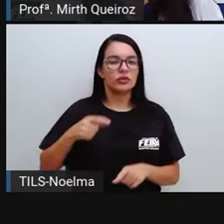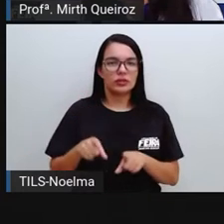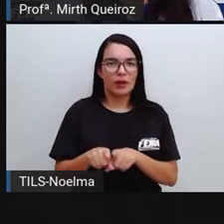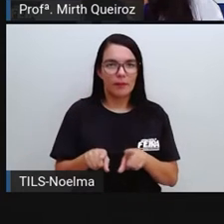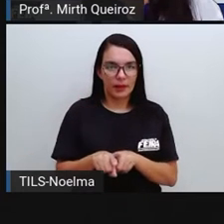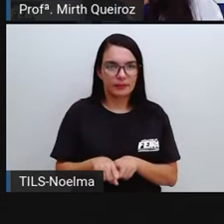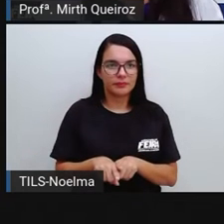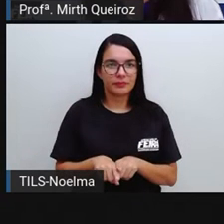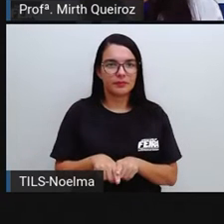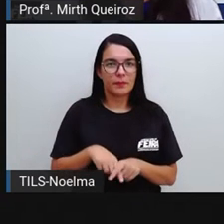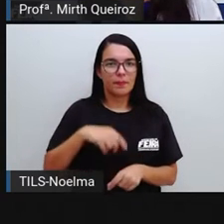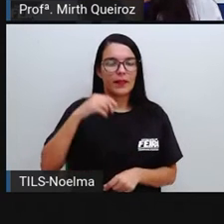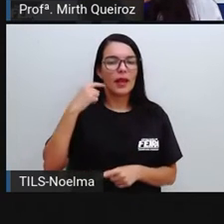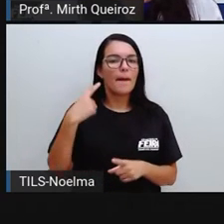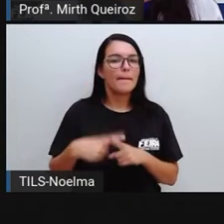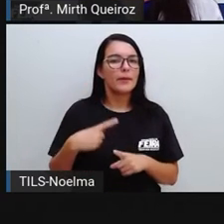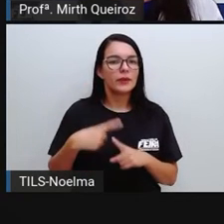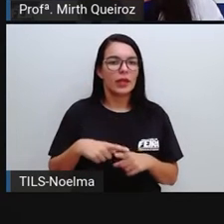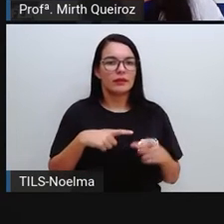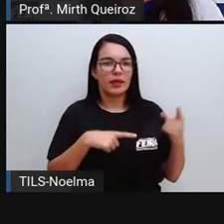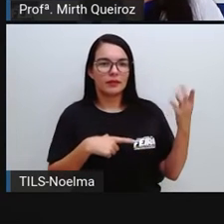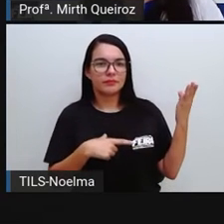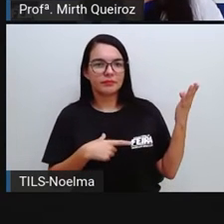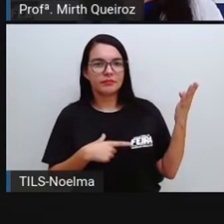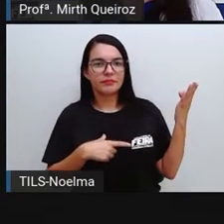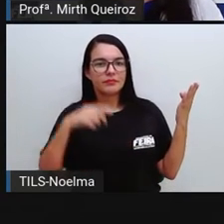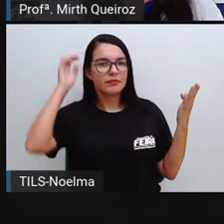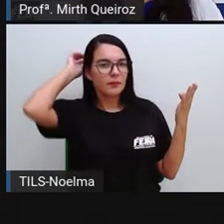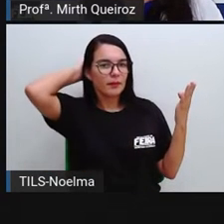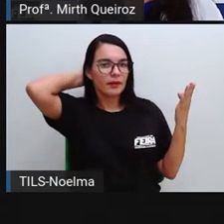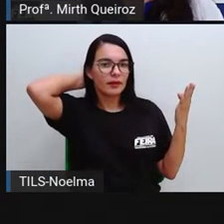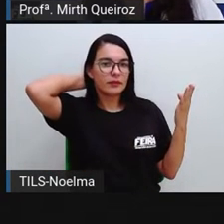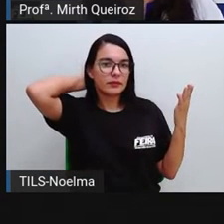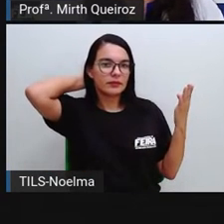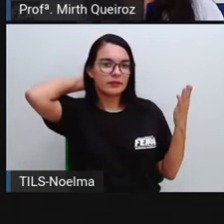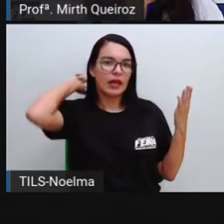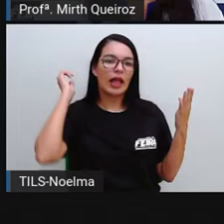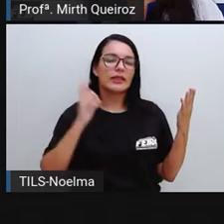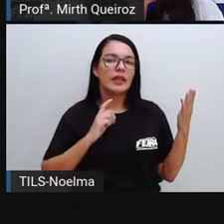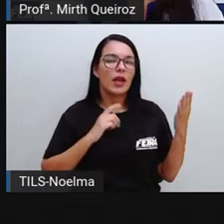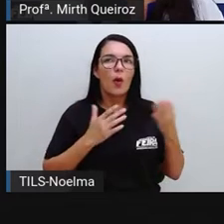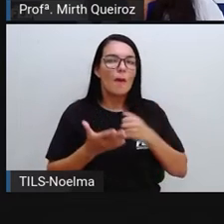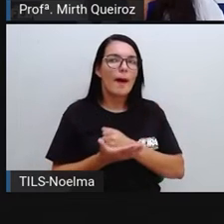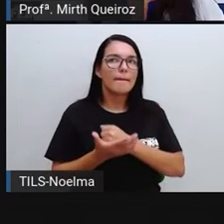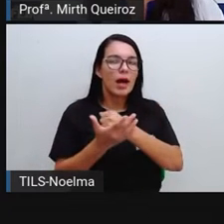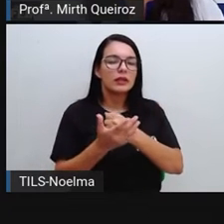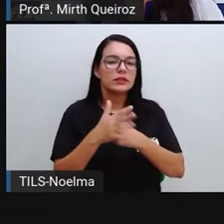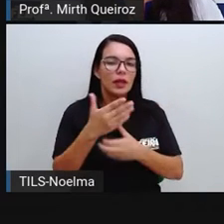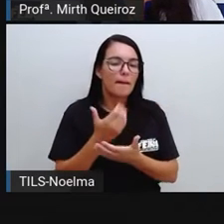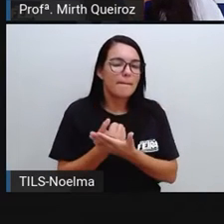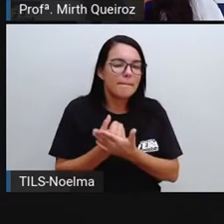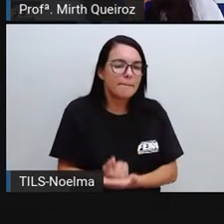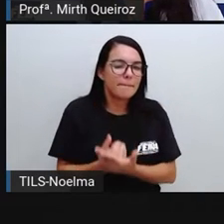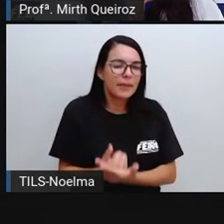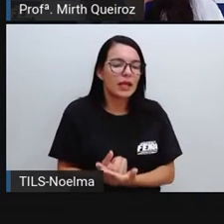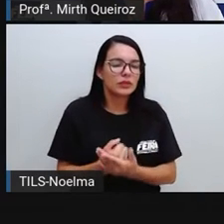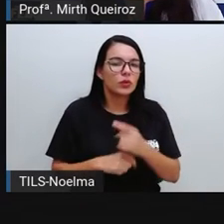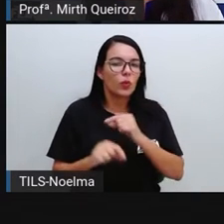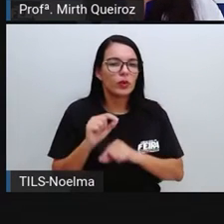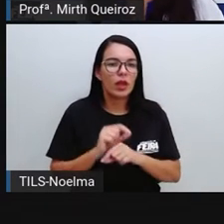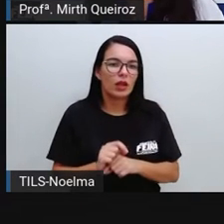gente falar sobre isso Porque eu tenho aí Eles fazem uma base Mais ou menos Quantidade de quilos Vezes